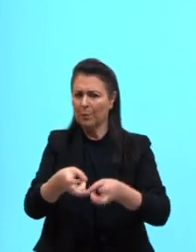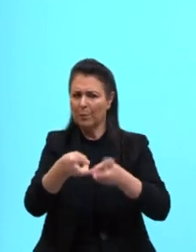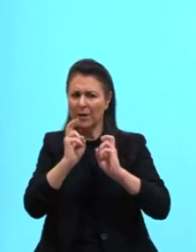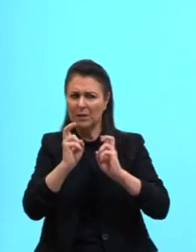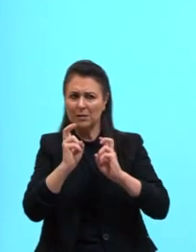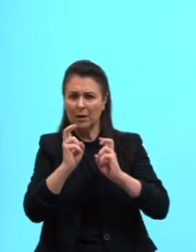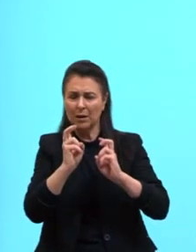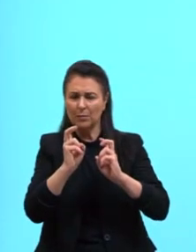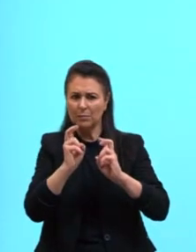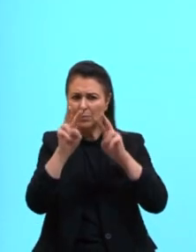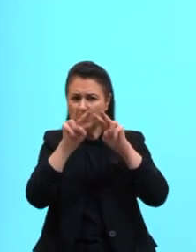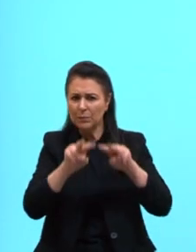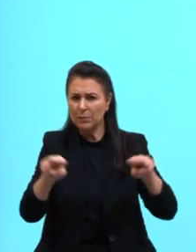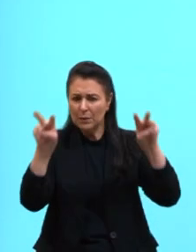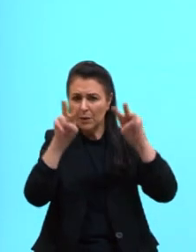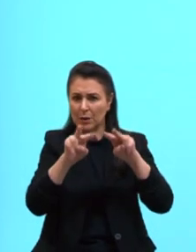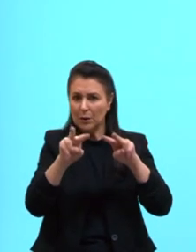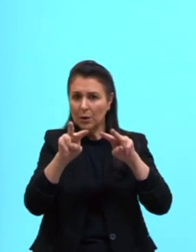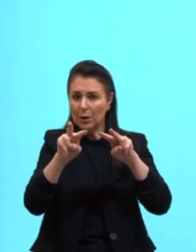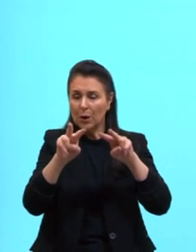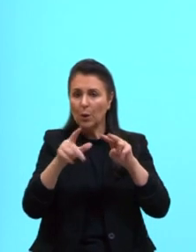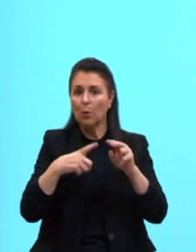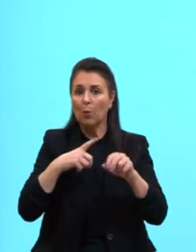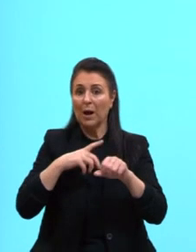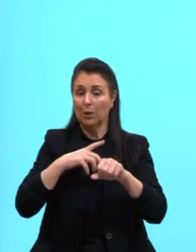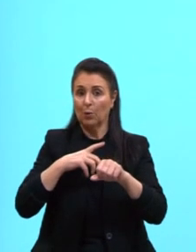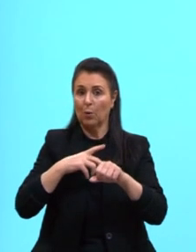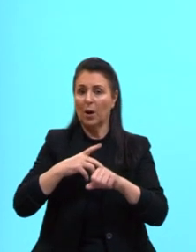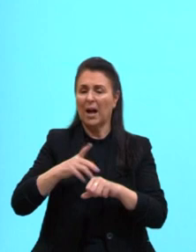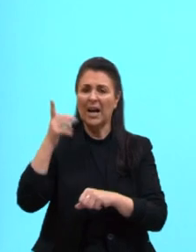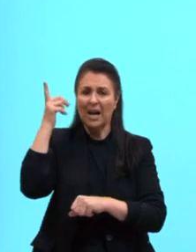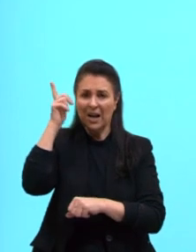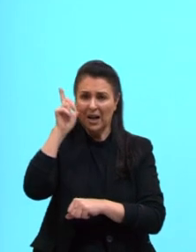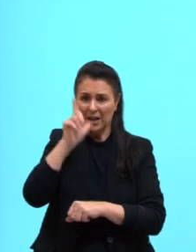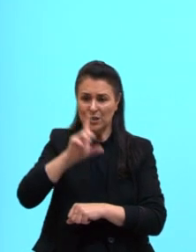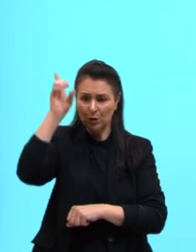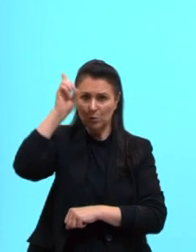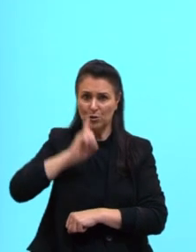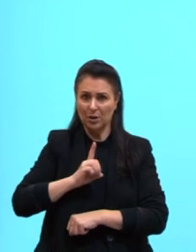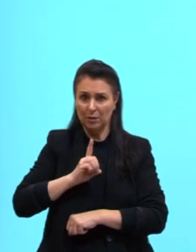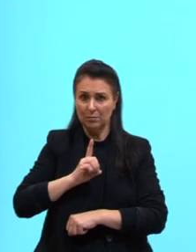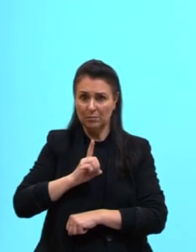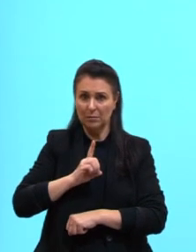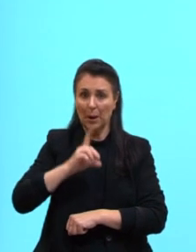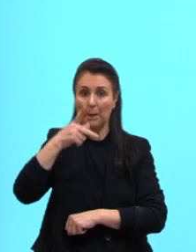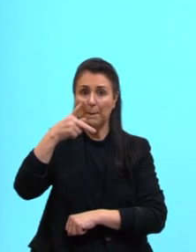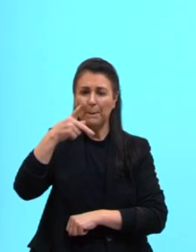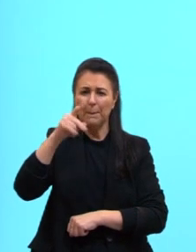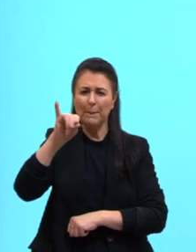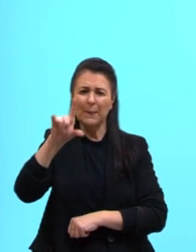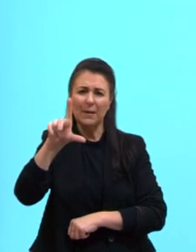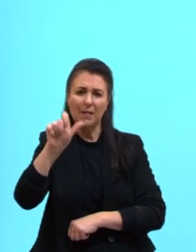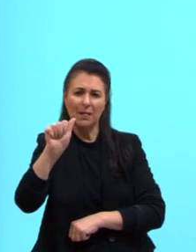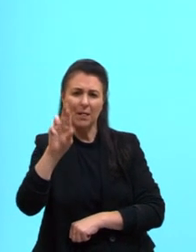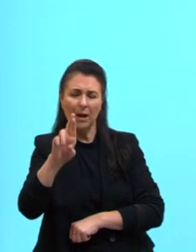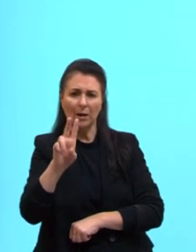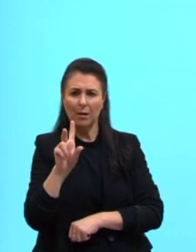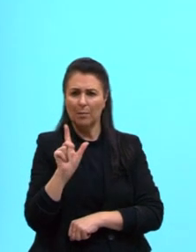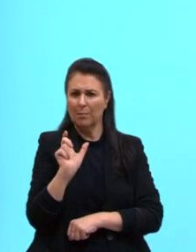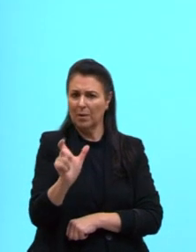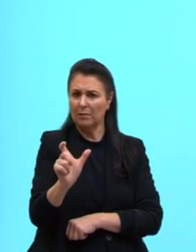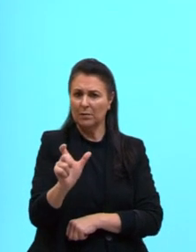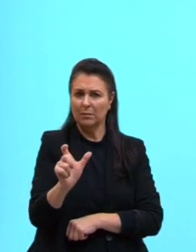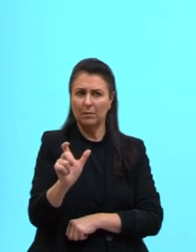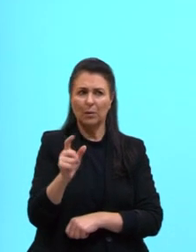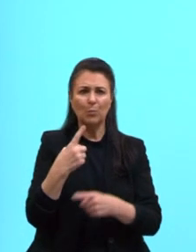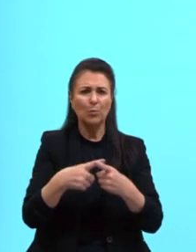quando o pilar civil não é garantido, pilar. Por que eu vou usar